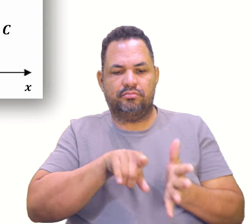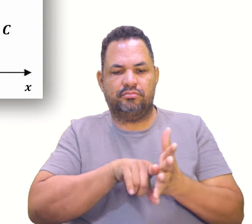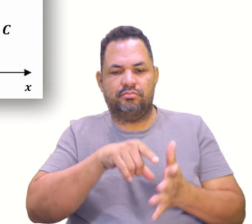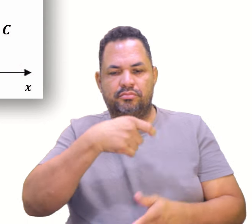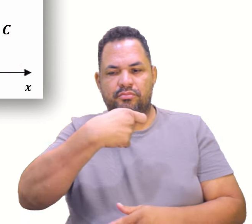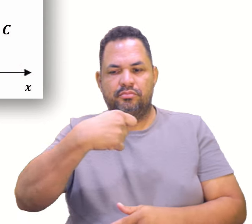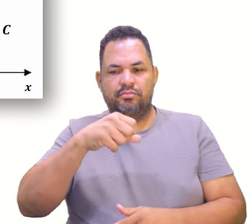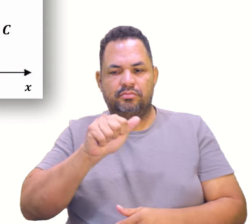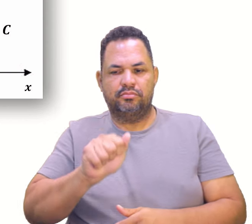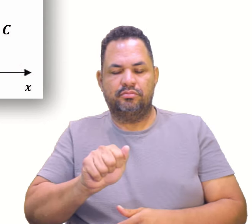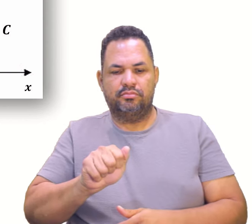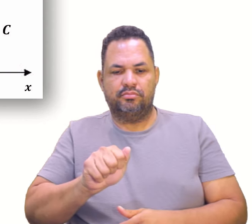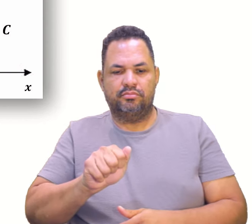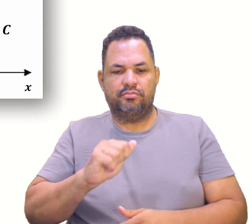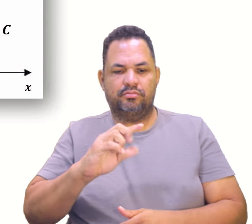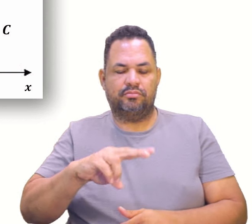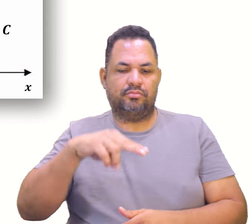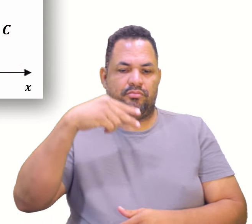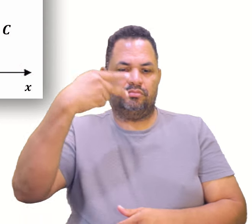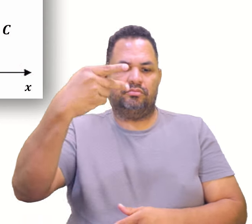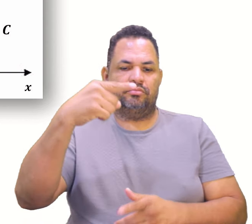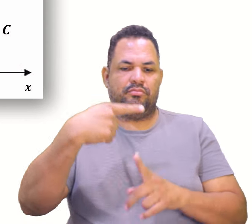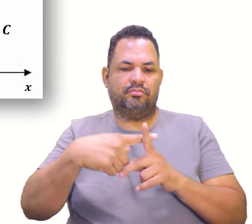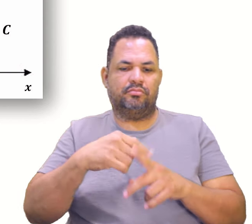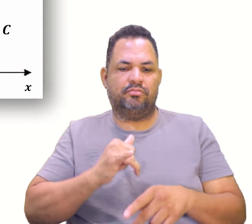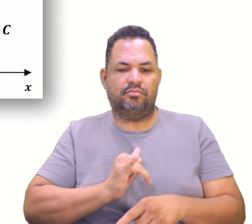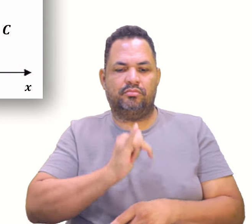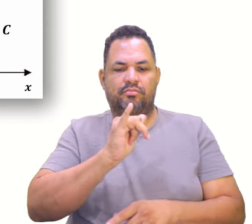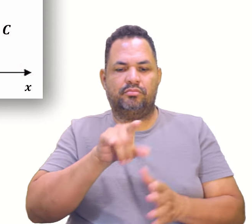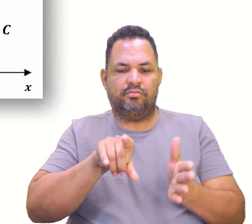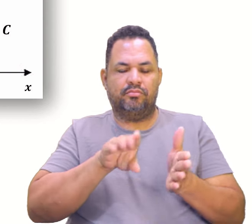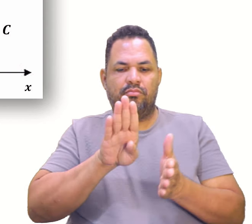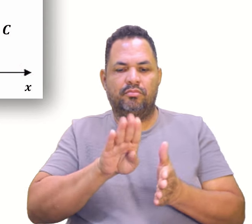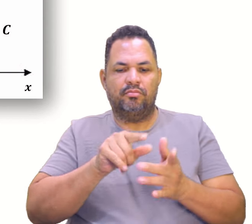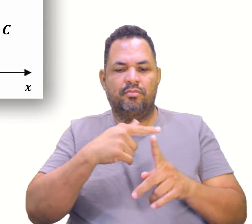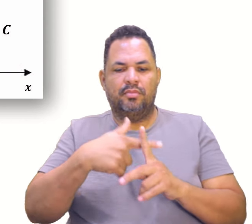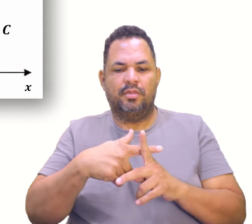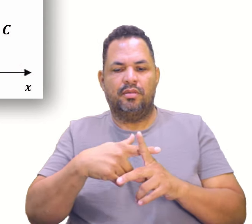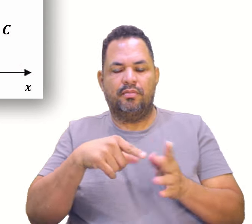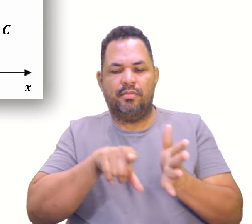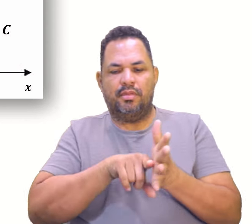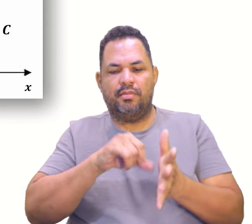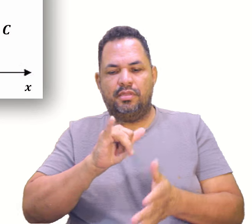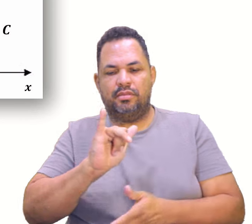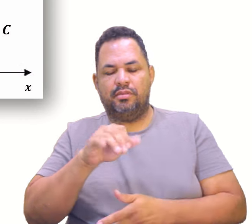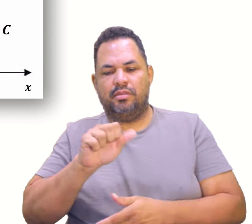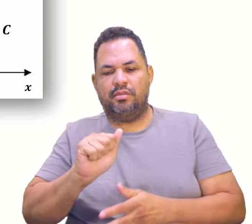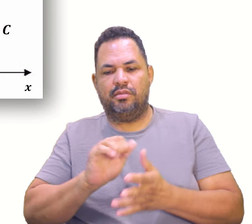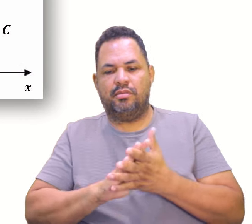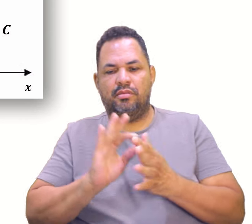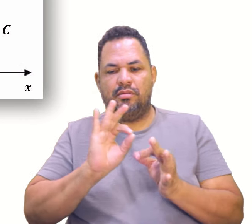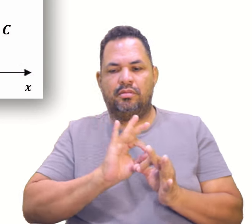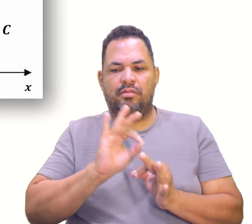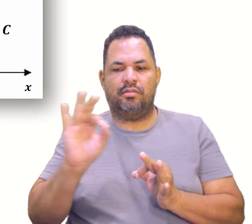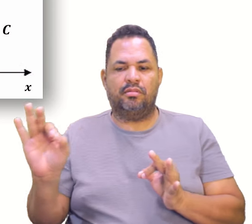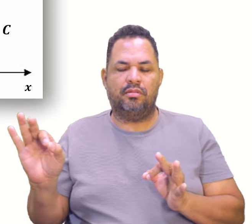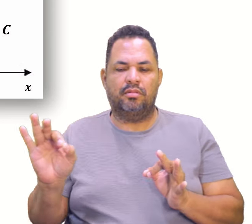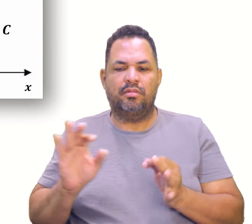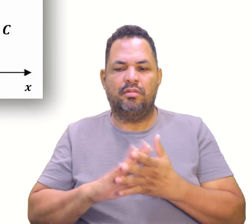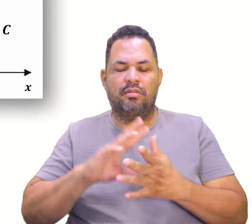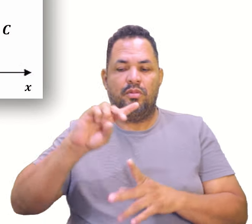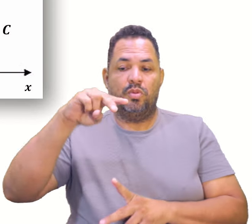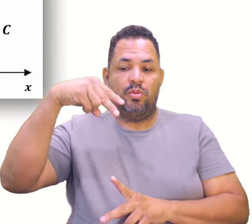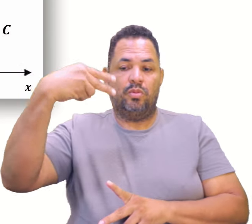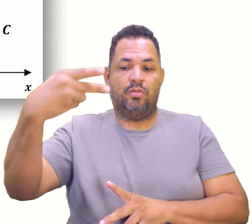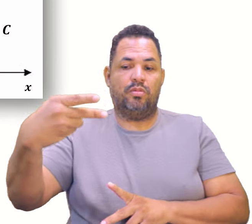distância do eixo X ao quadrado, mais YB menos YA, distância do eixo Y também ao